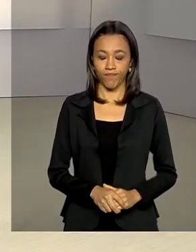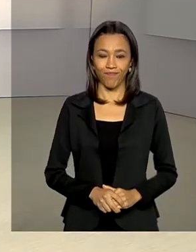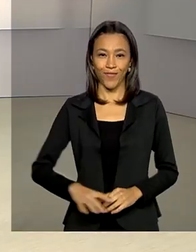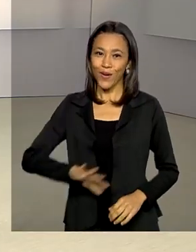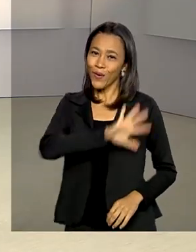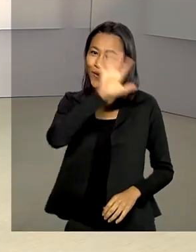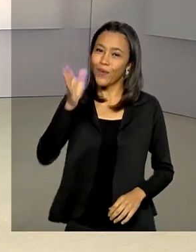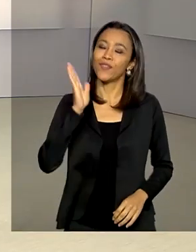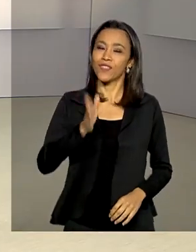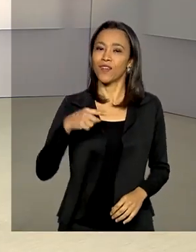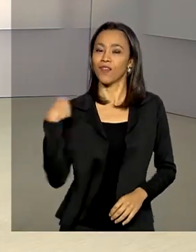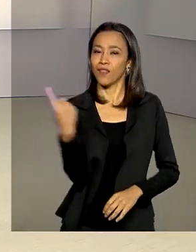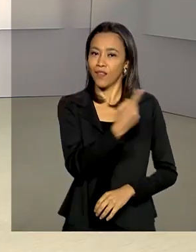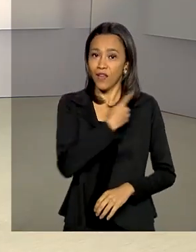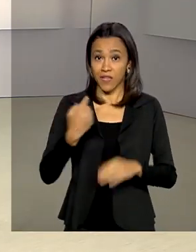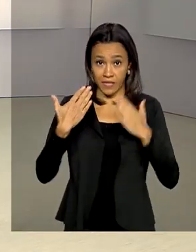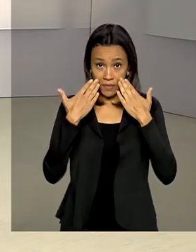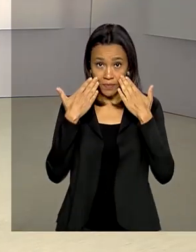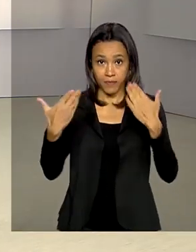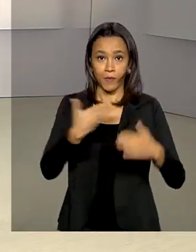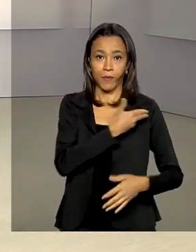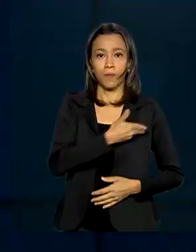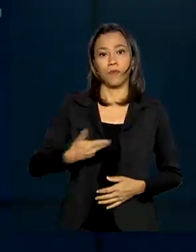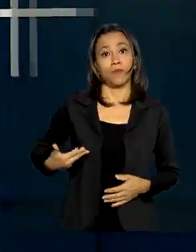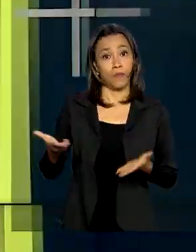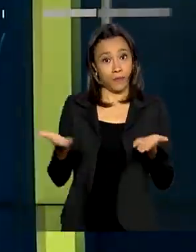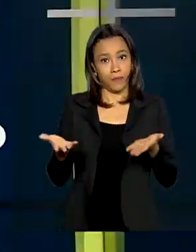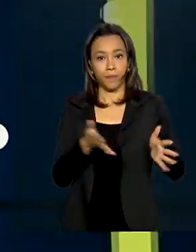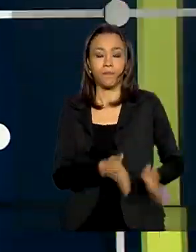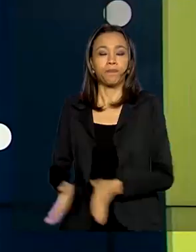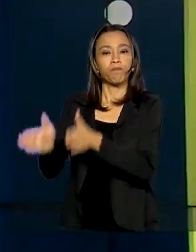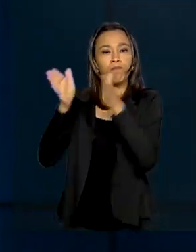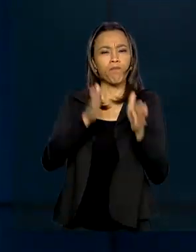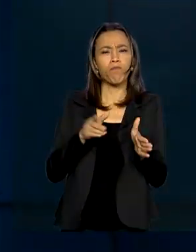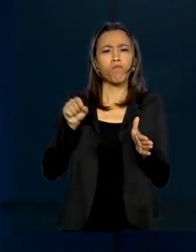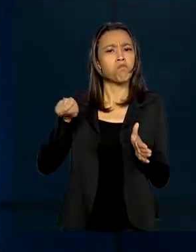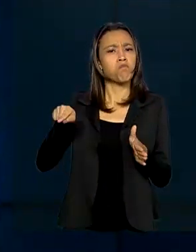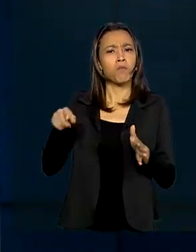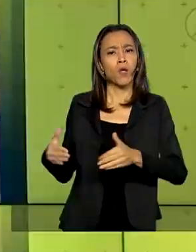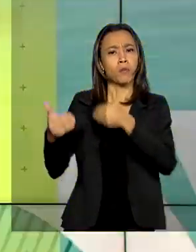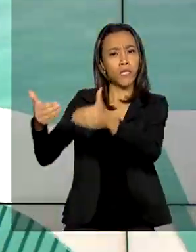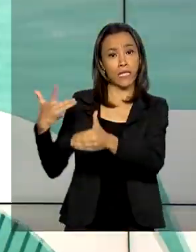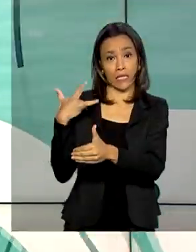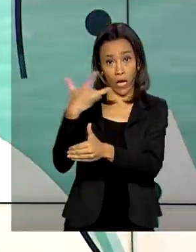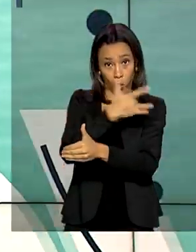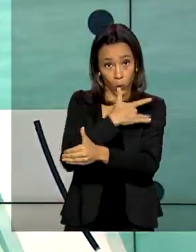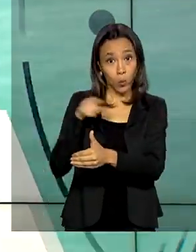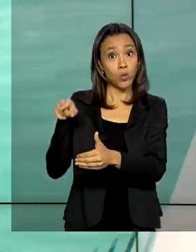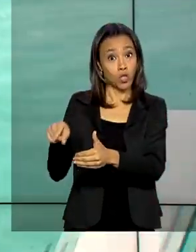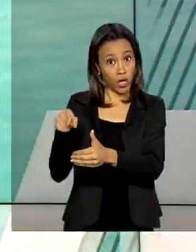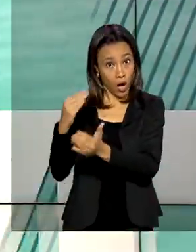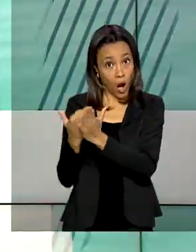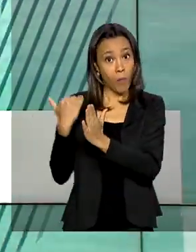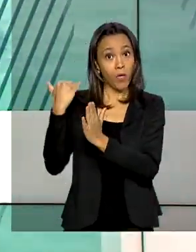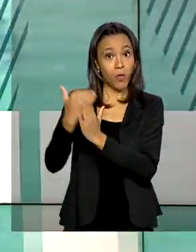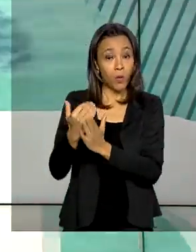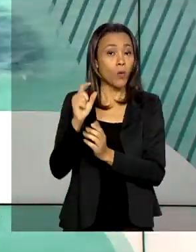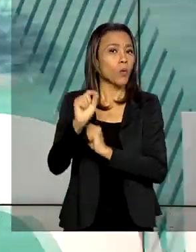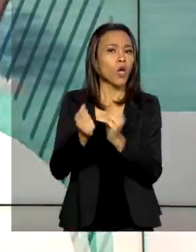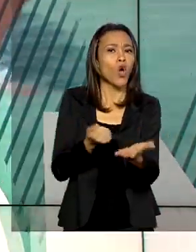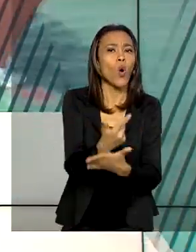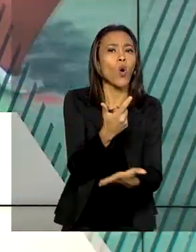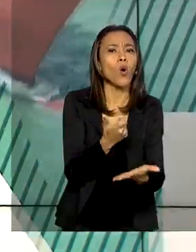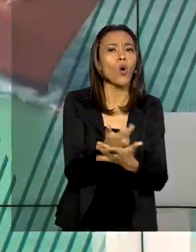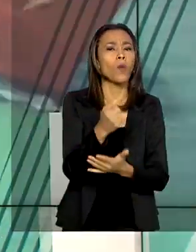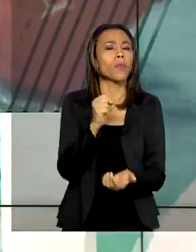Olá, já estamos no ar com o Governo Agora. O Ministério da Saúde aumentou a previsão de compra de testes para o